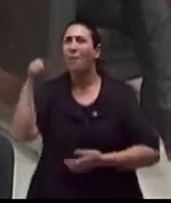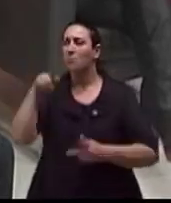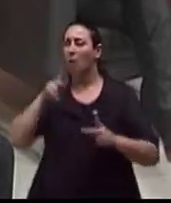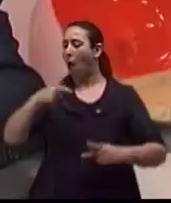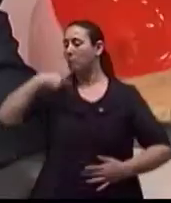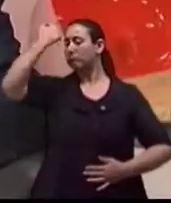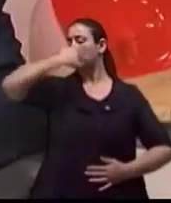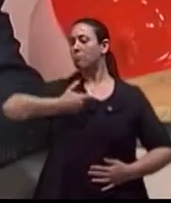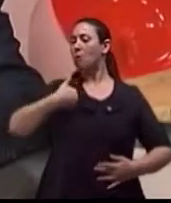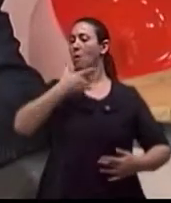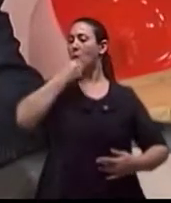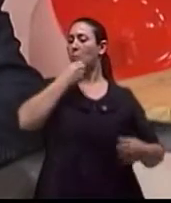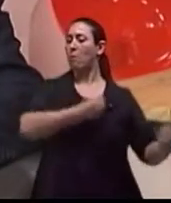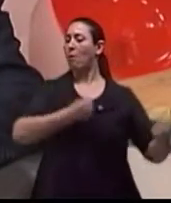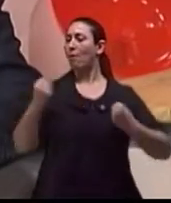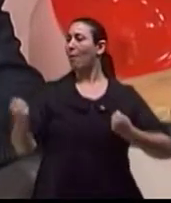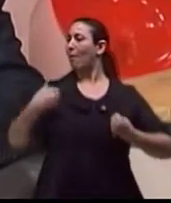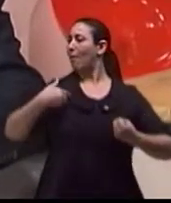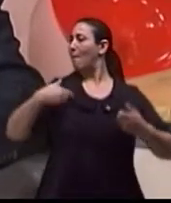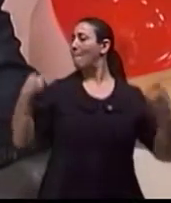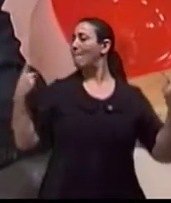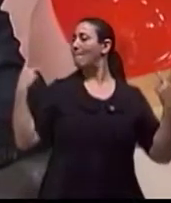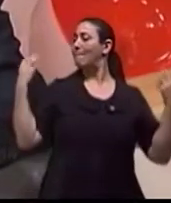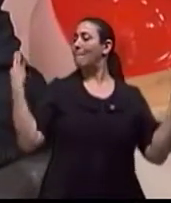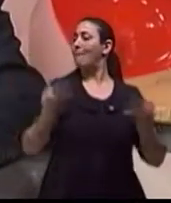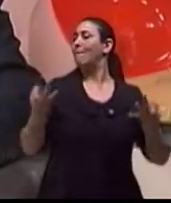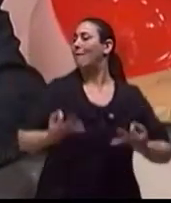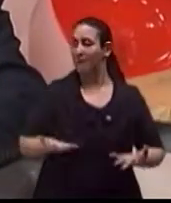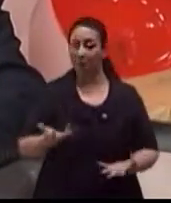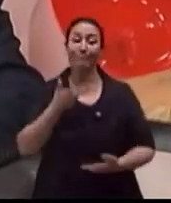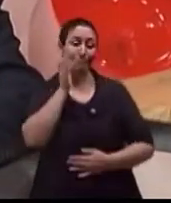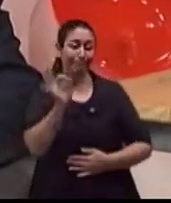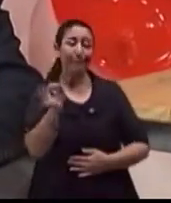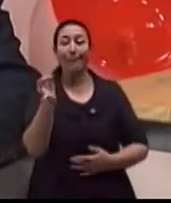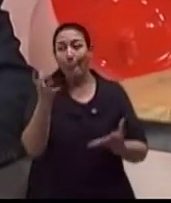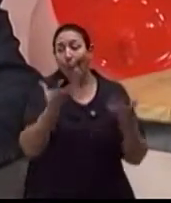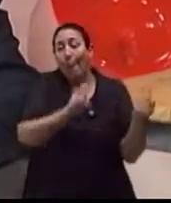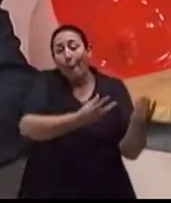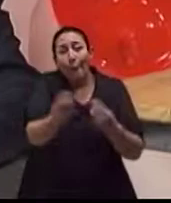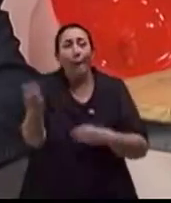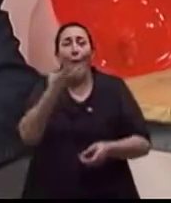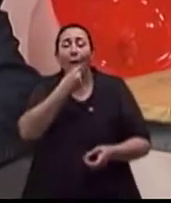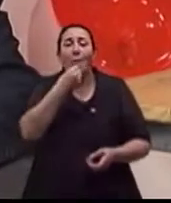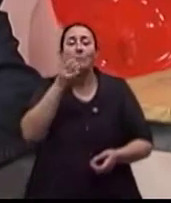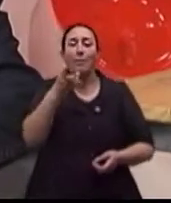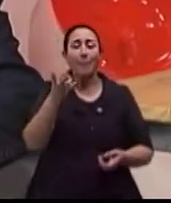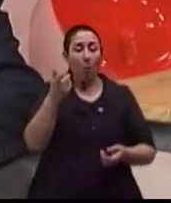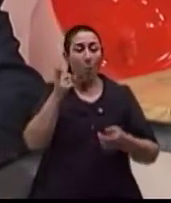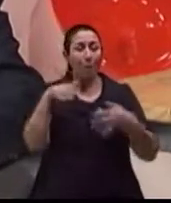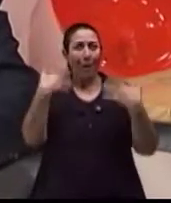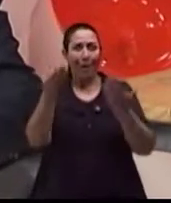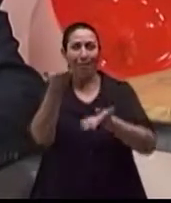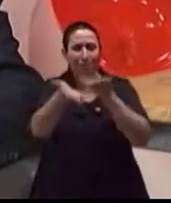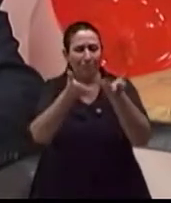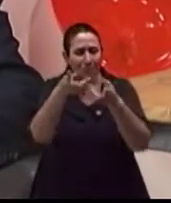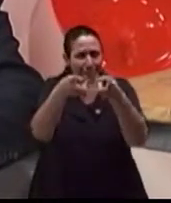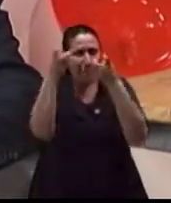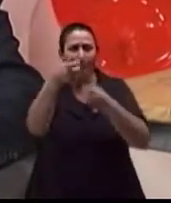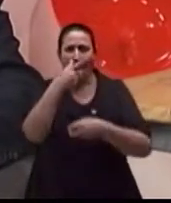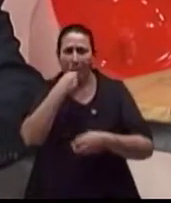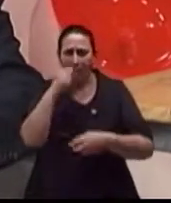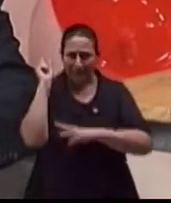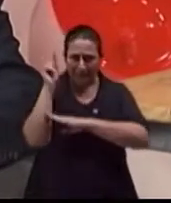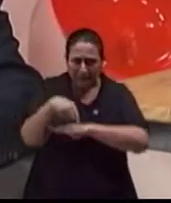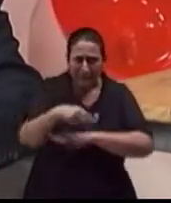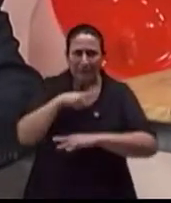Exato, e tem que funcionar sempre. É, exatamente. E quando a atende homens com disfunção erétil, a gente vê que isso